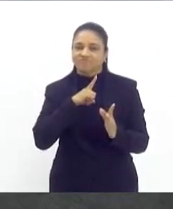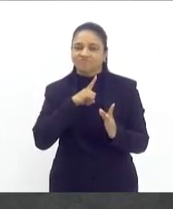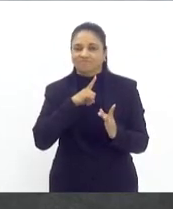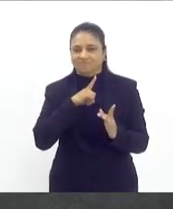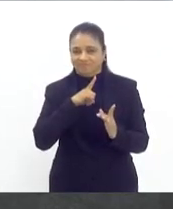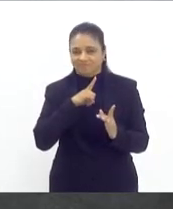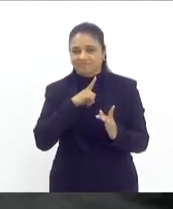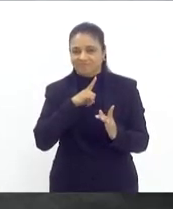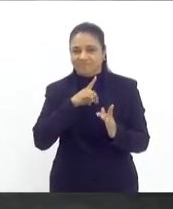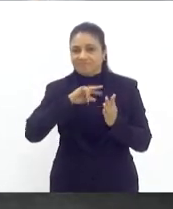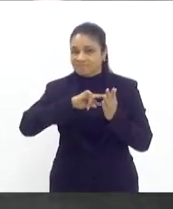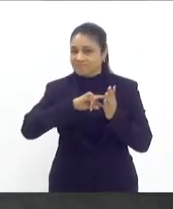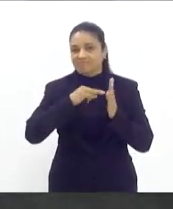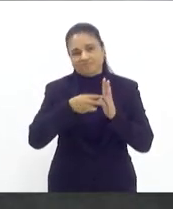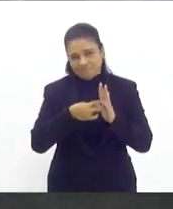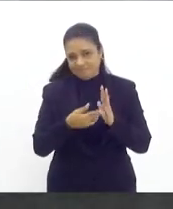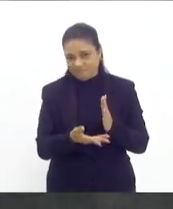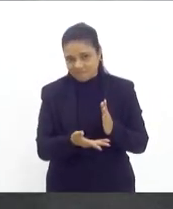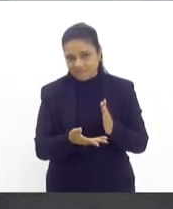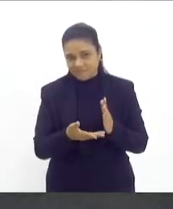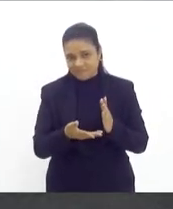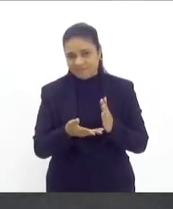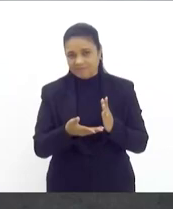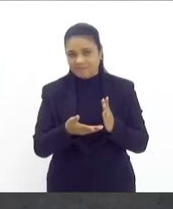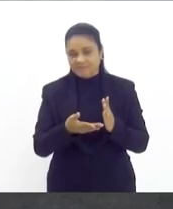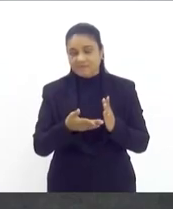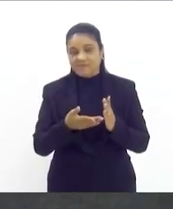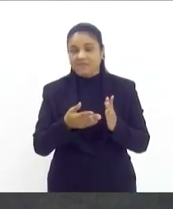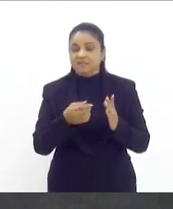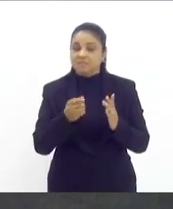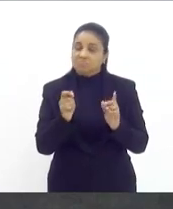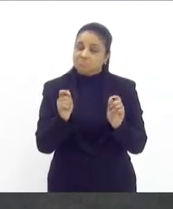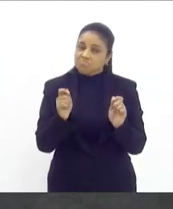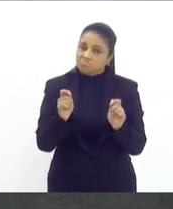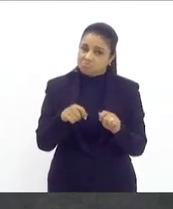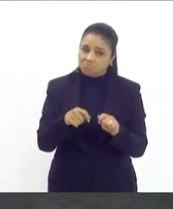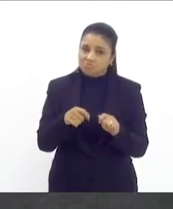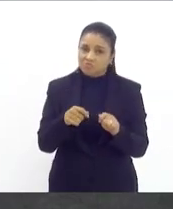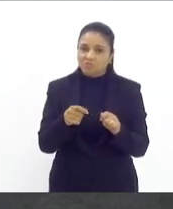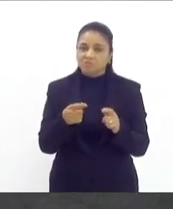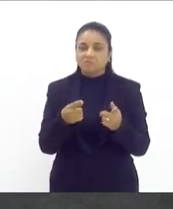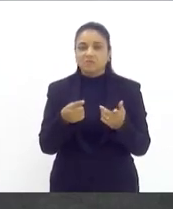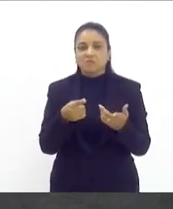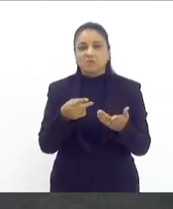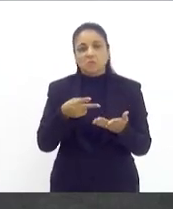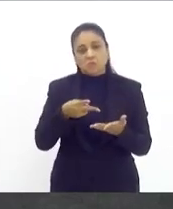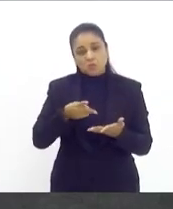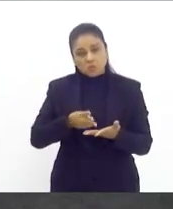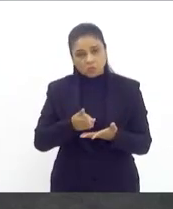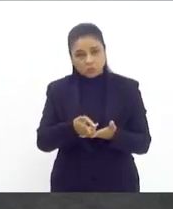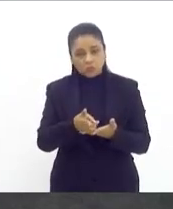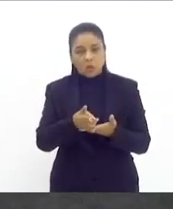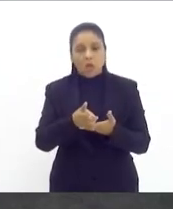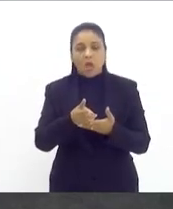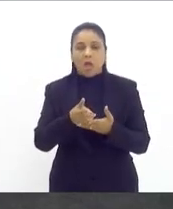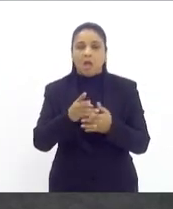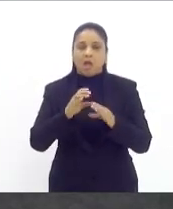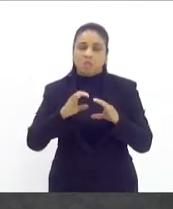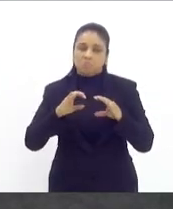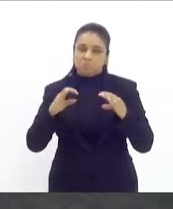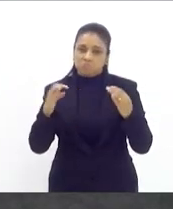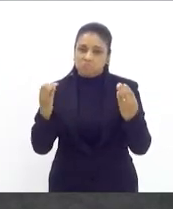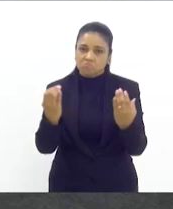Então, talvez, para conciliar, não pudesse ser continuar estádio Gilberto Cardoso